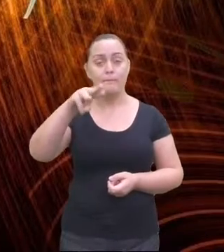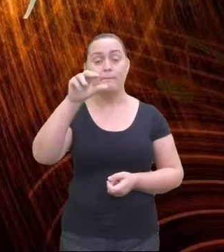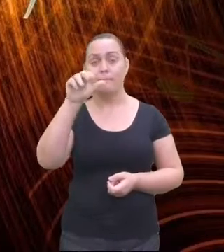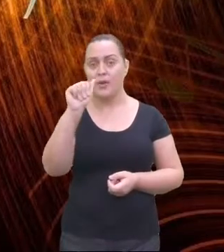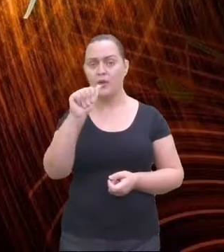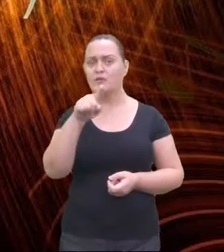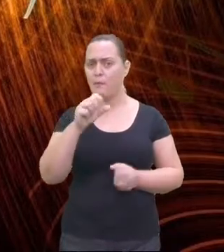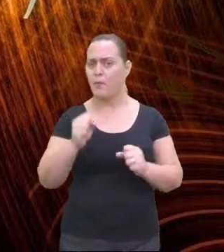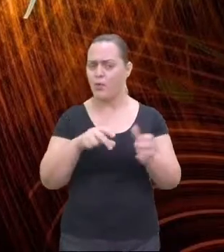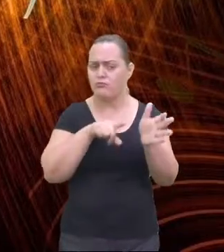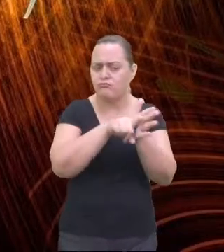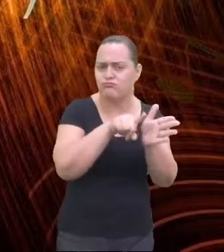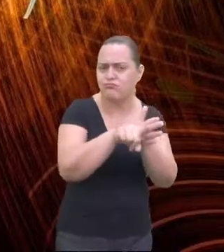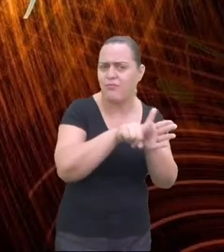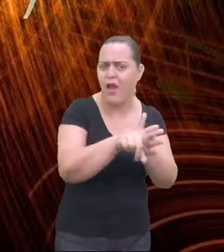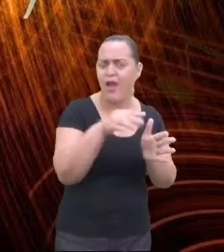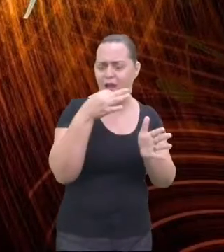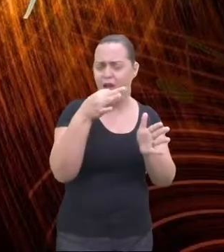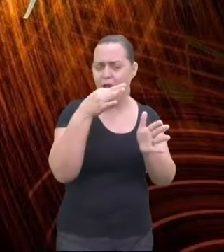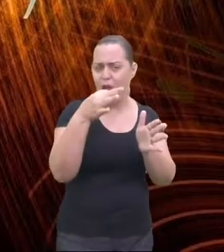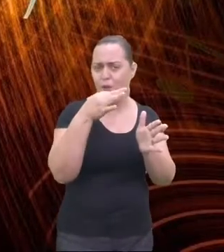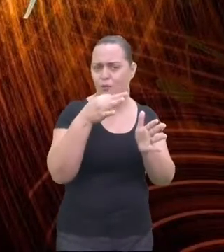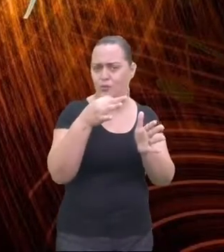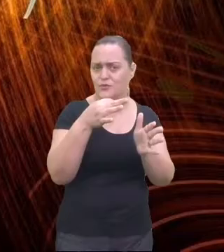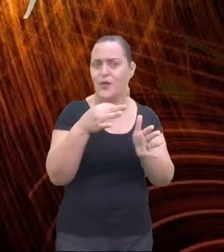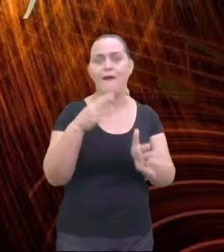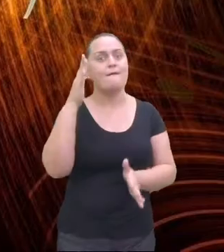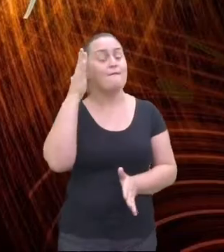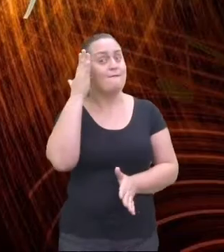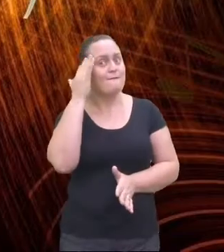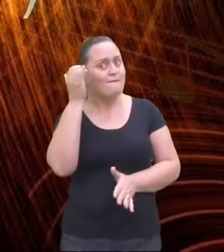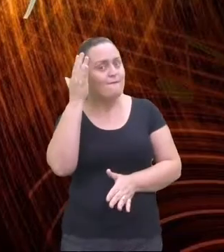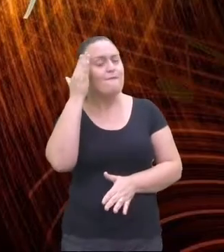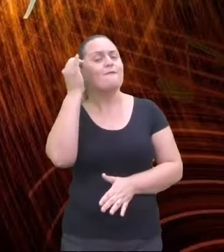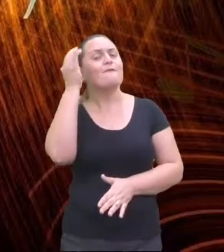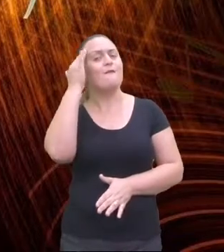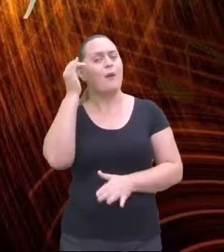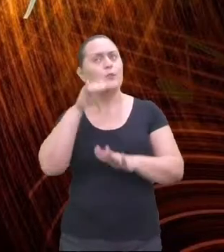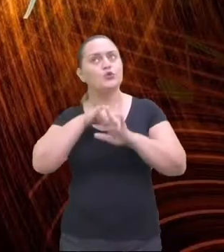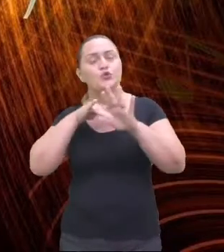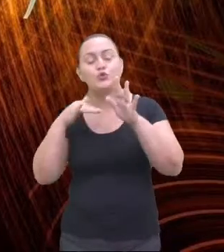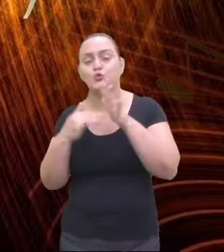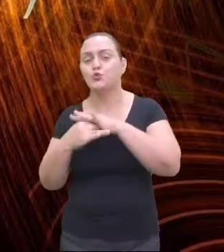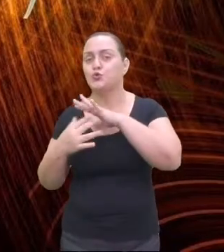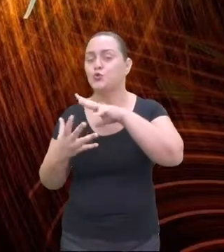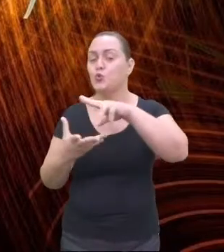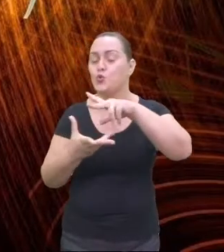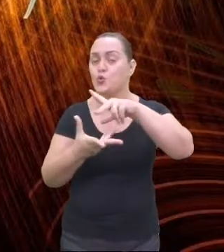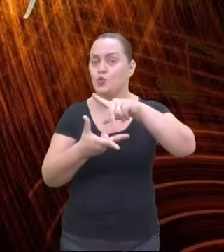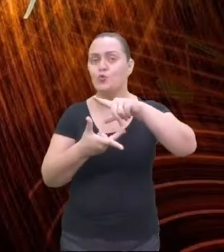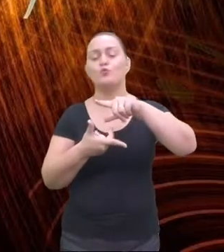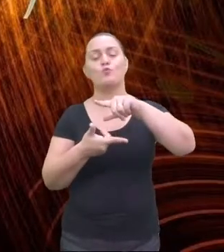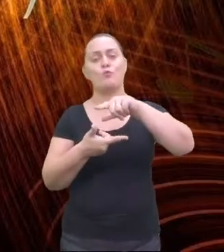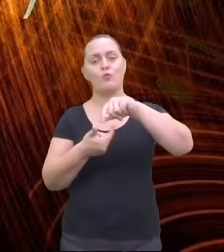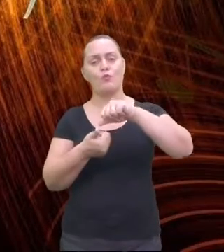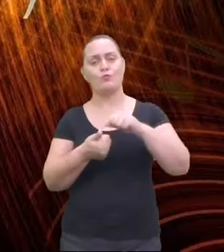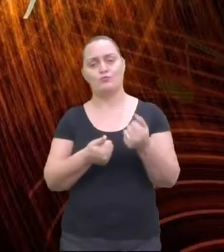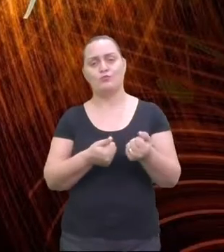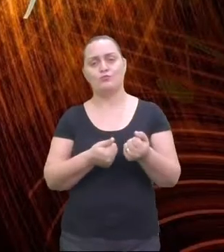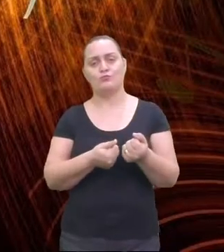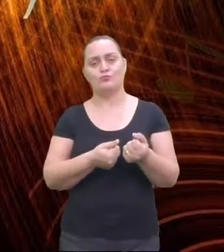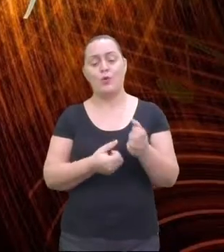pesquisa. Sobre a Garota de Ipanema. Como que era essa música? Então, foi uma música tropicalista. Também